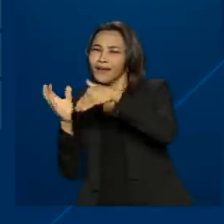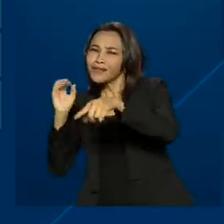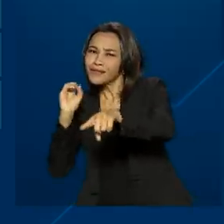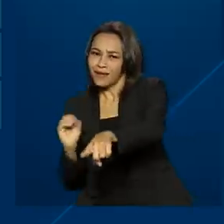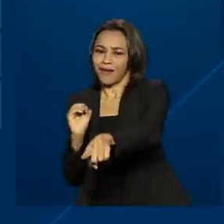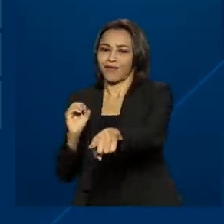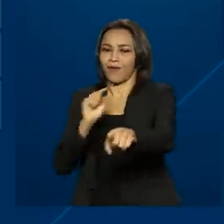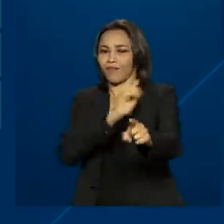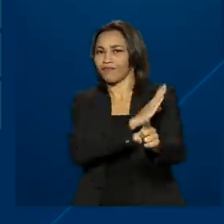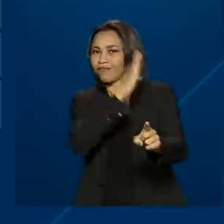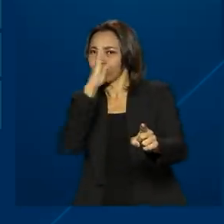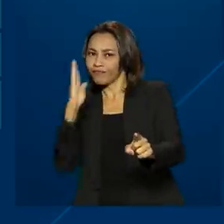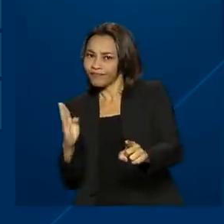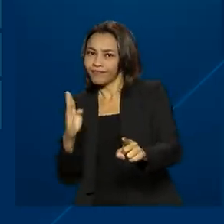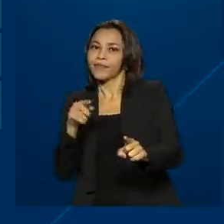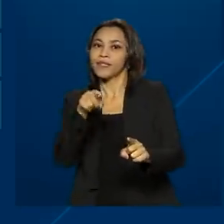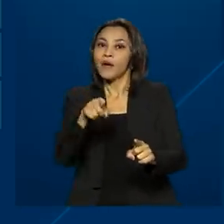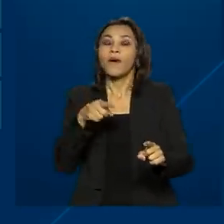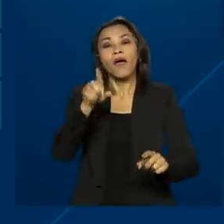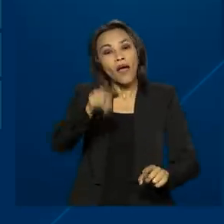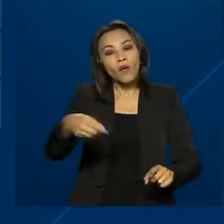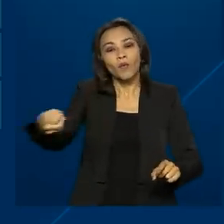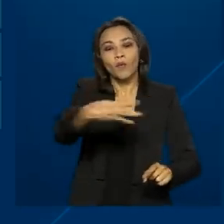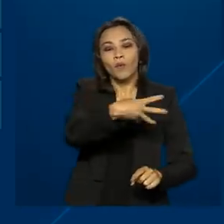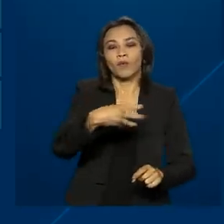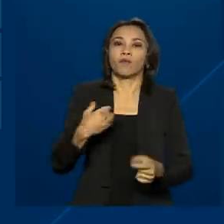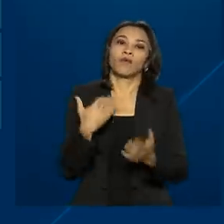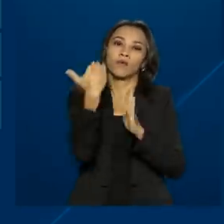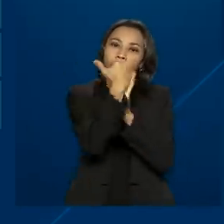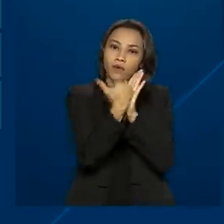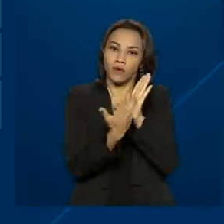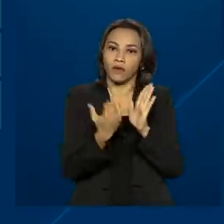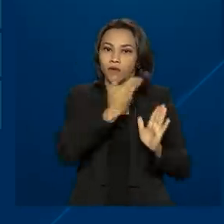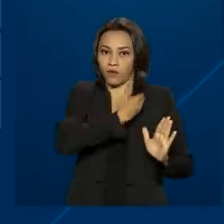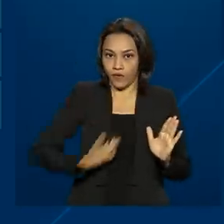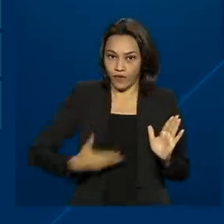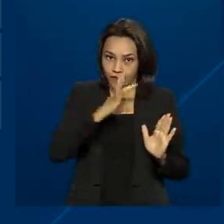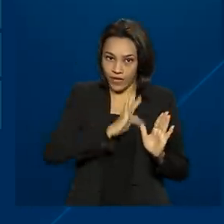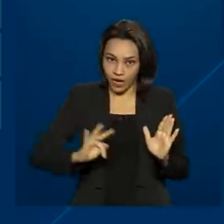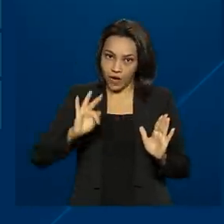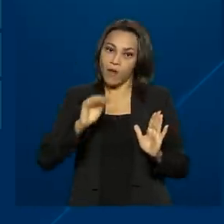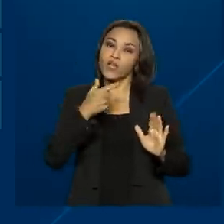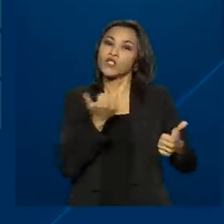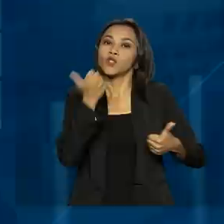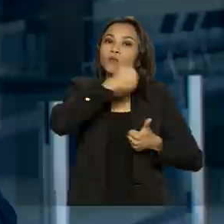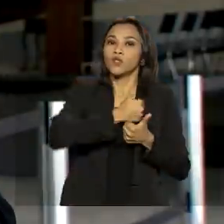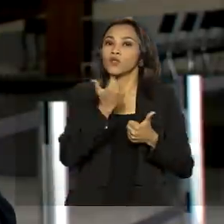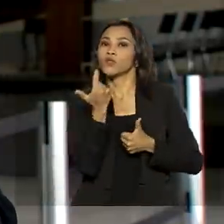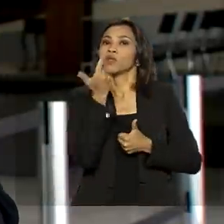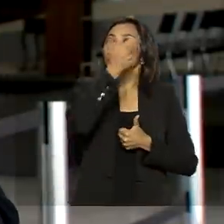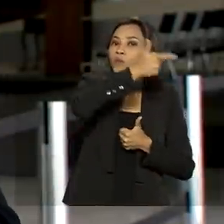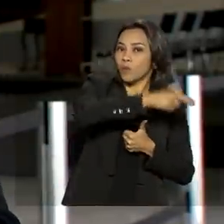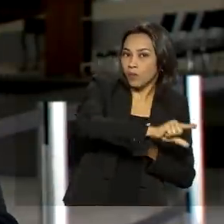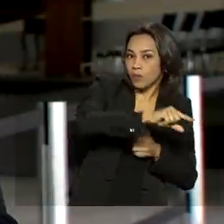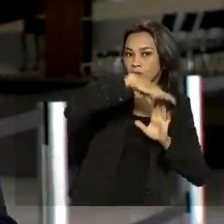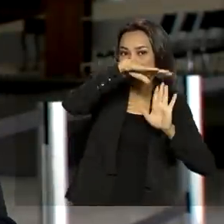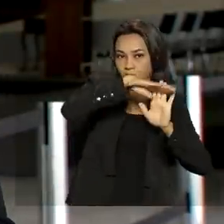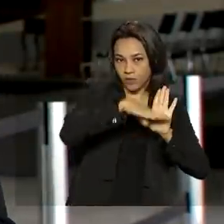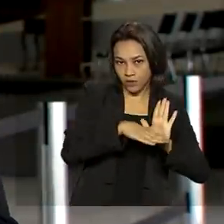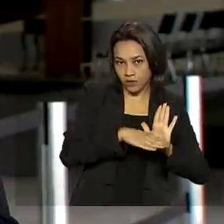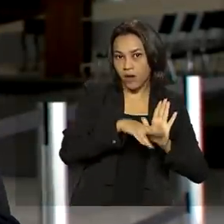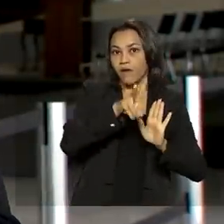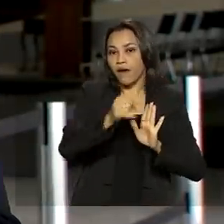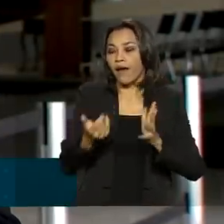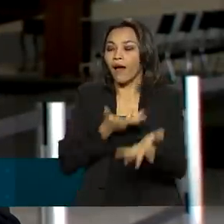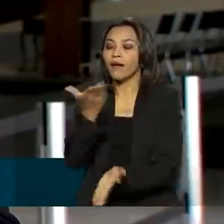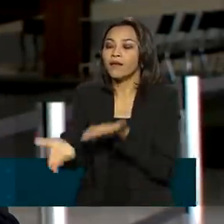30 de novembro. O Auxílio Brasil é um novo programa do governo federal que passa a valer no lugar do Bolsa Família, que foi extinto. Ele vai atender as